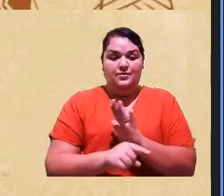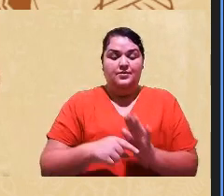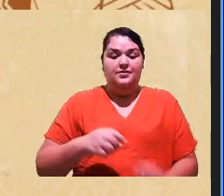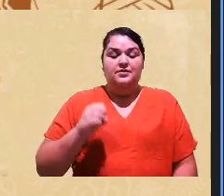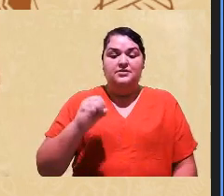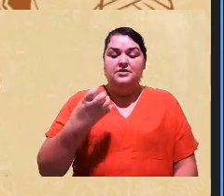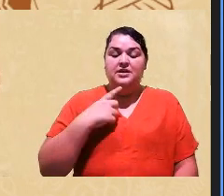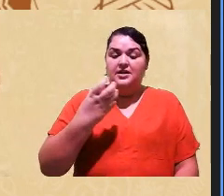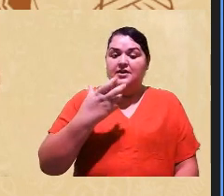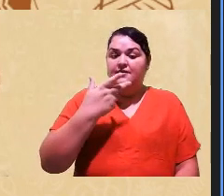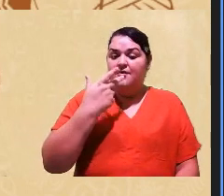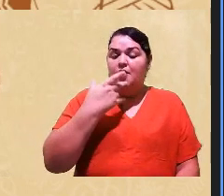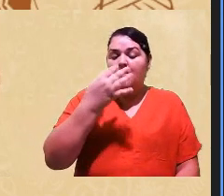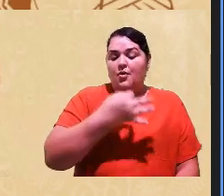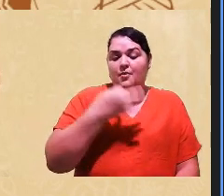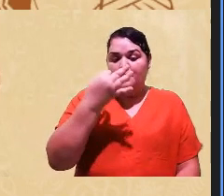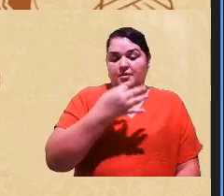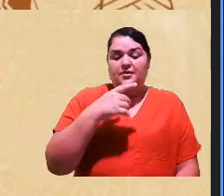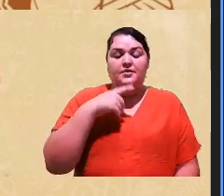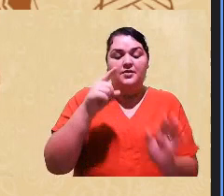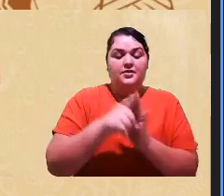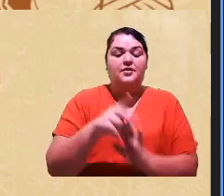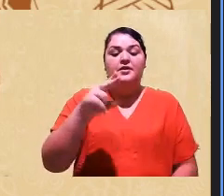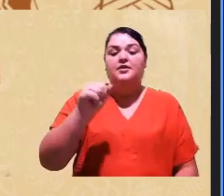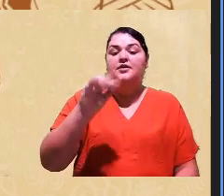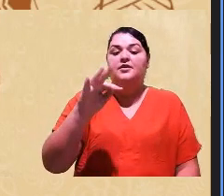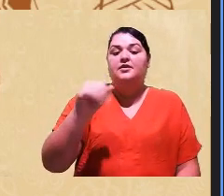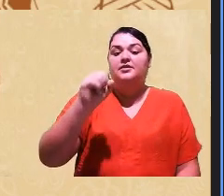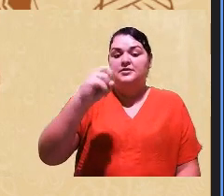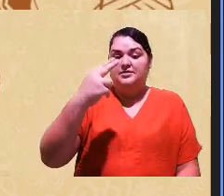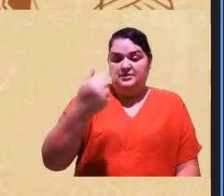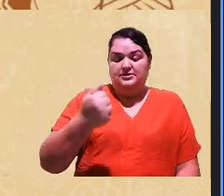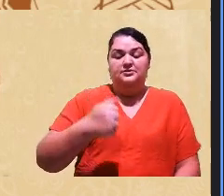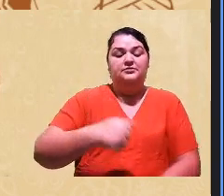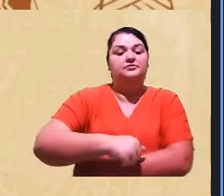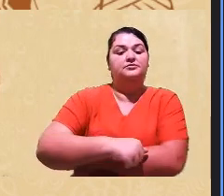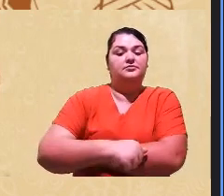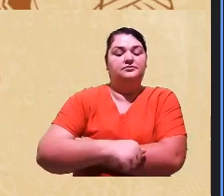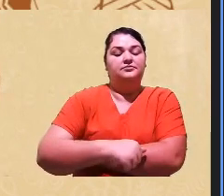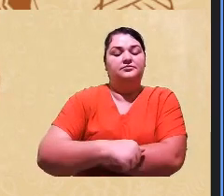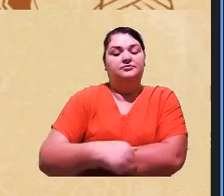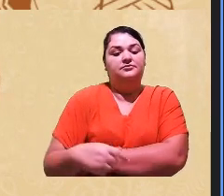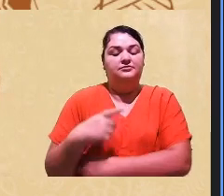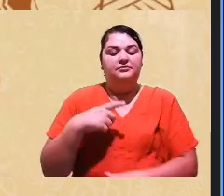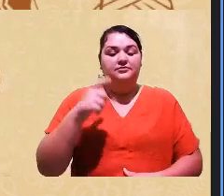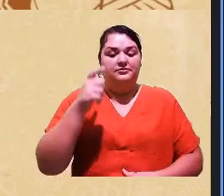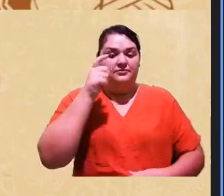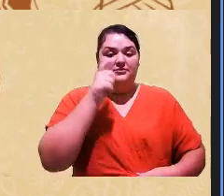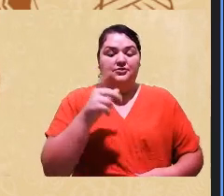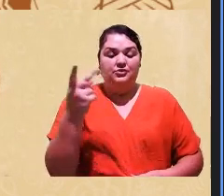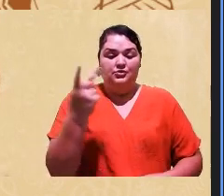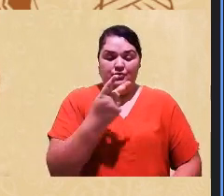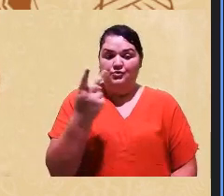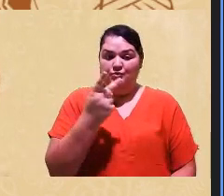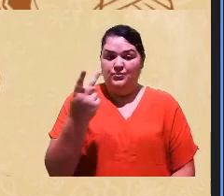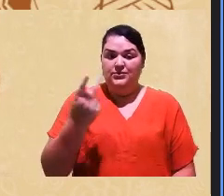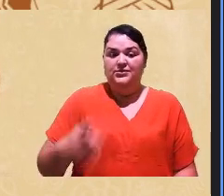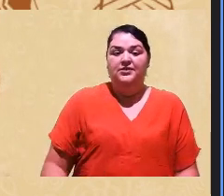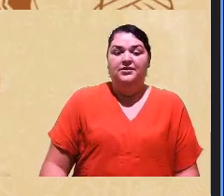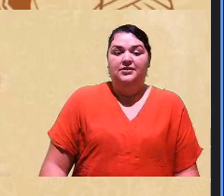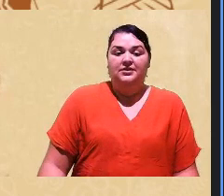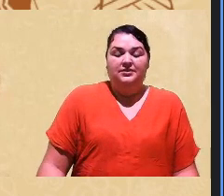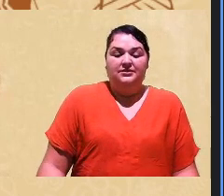também comentar a pergunta da Natasha que eu acho Natasha que essa pergunta é interessante tanto para Marcilene como para